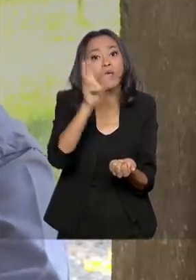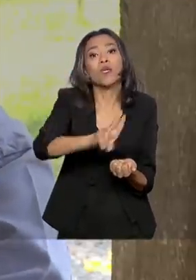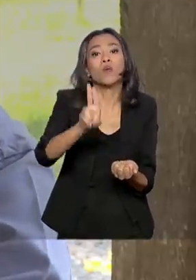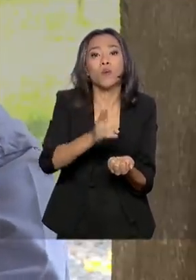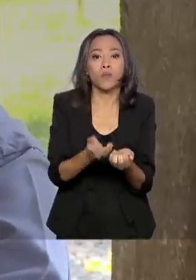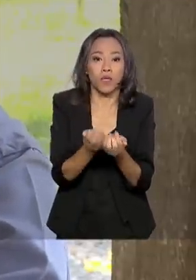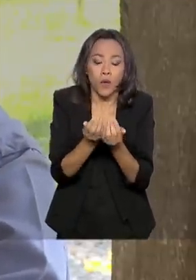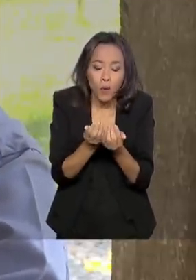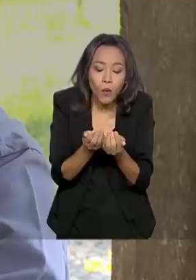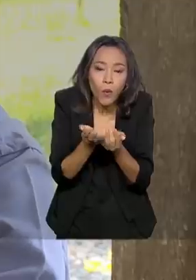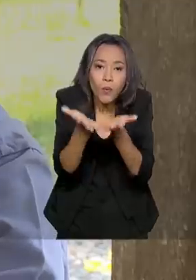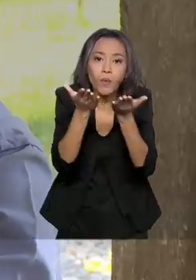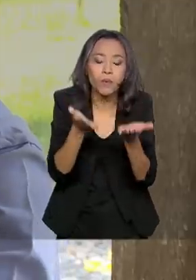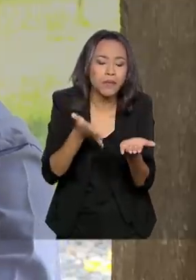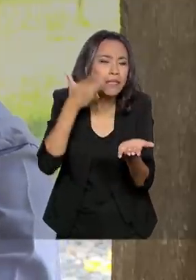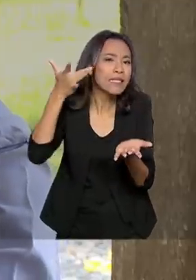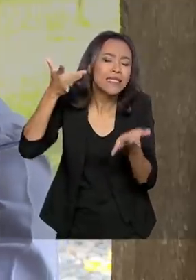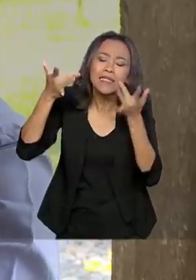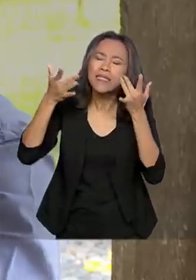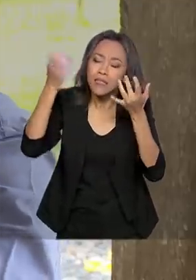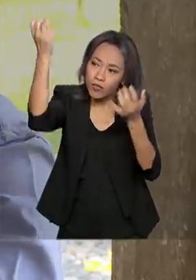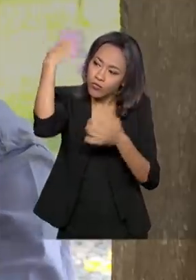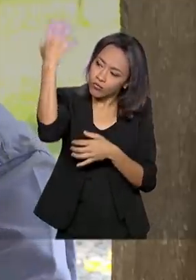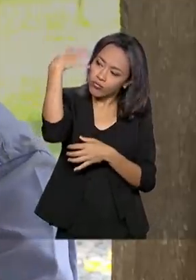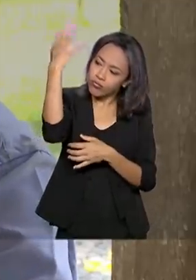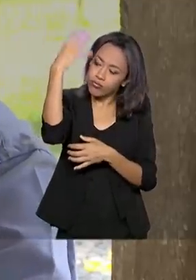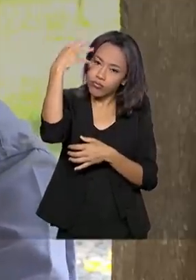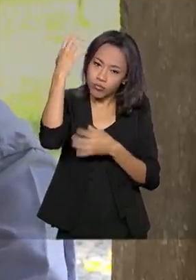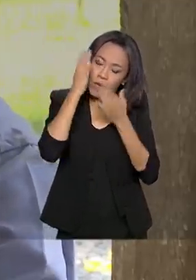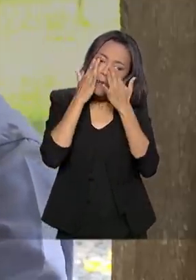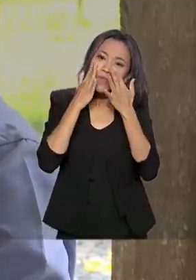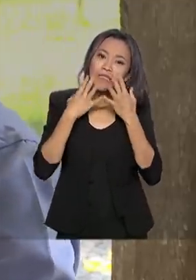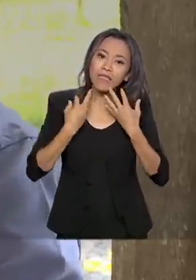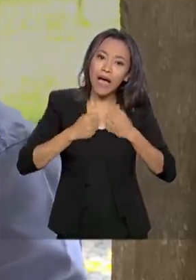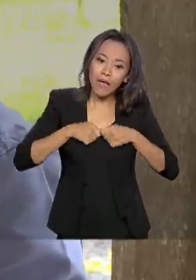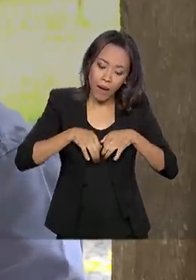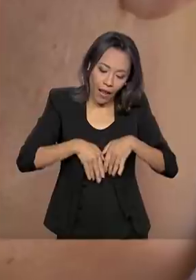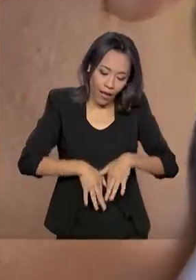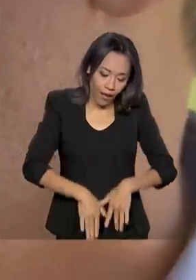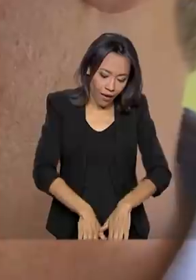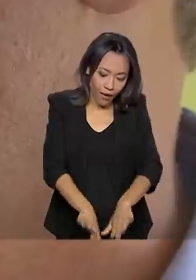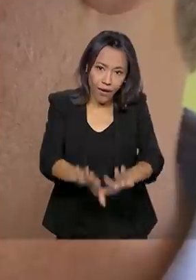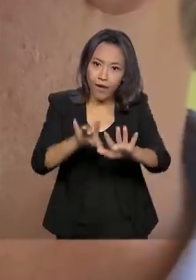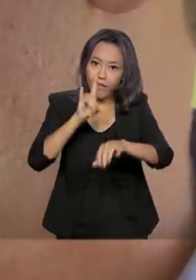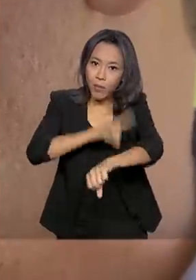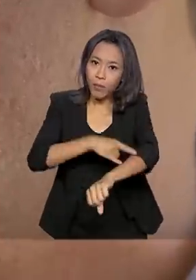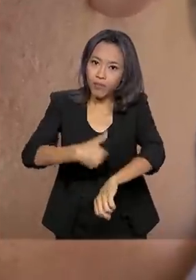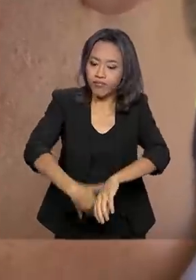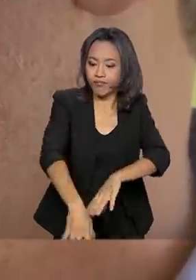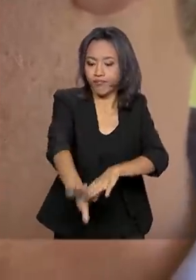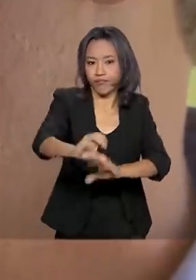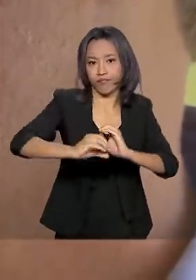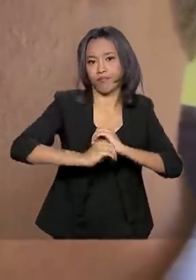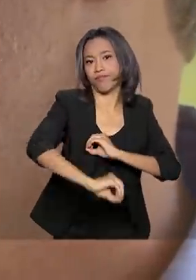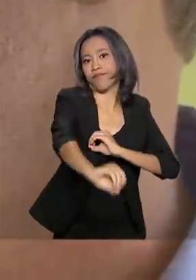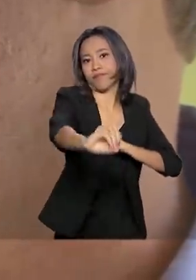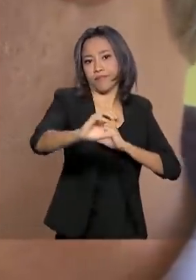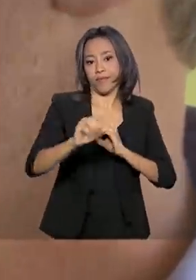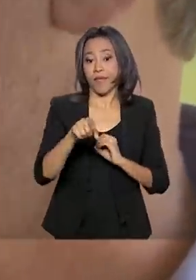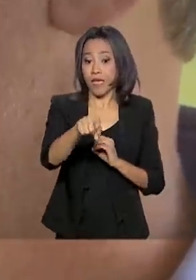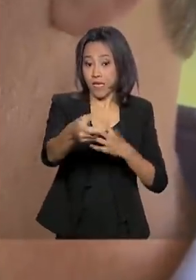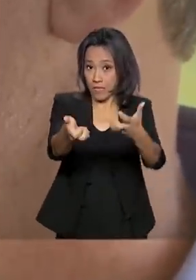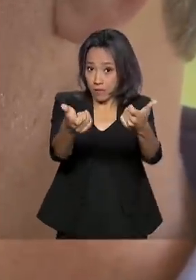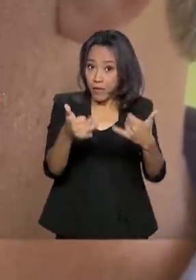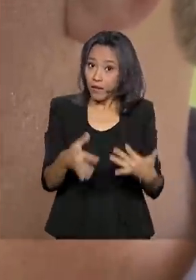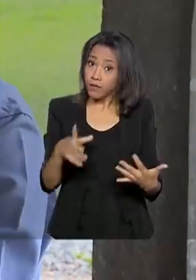glitter ou purpurina, quando toma banho, aquilo sai do seu corpo e vai para o esgoto. A boa notícia completa, o especialista, é